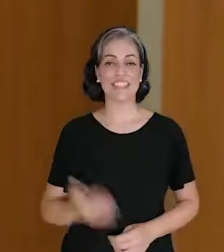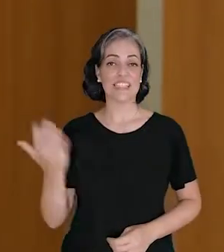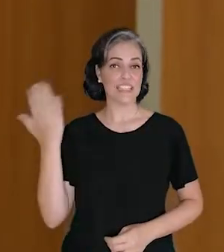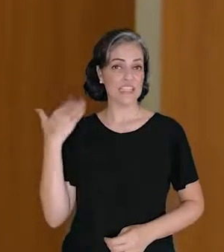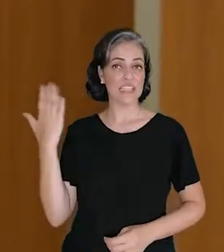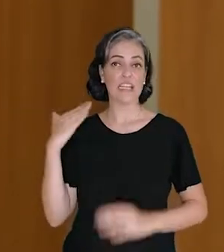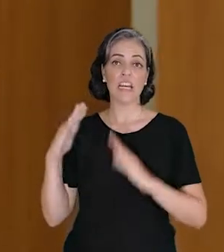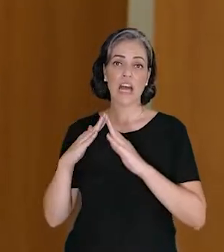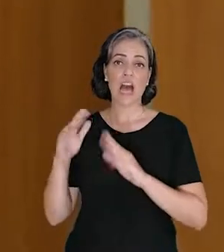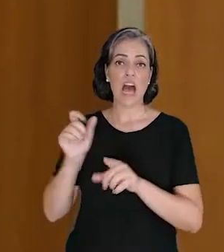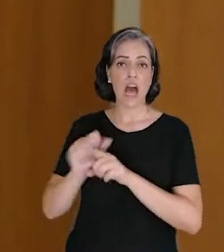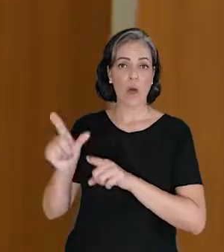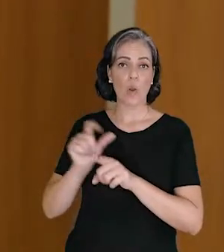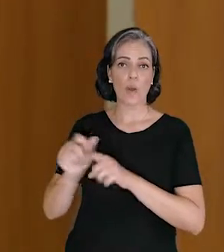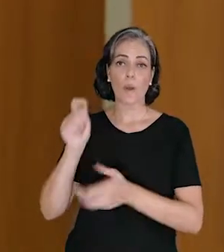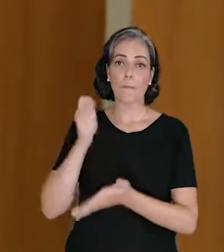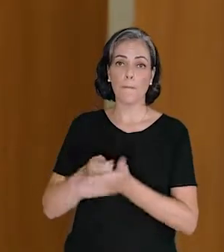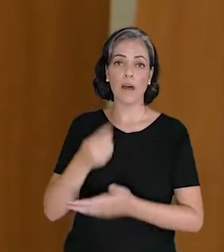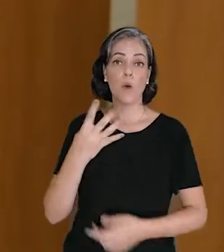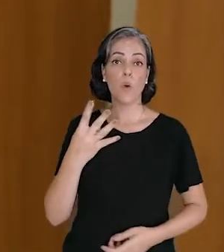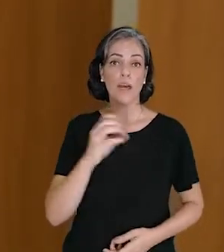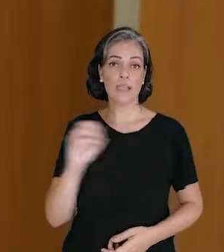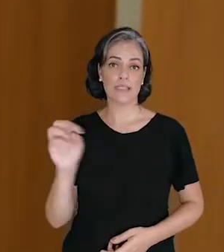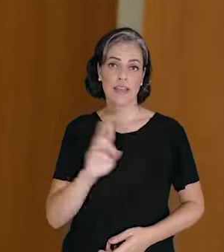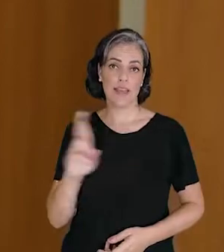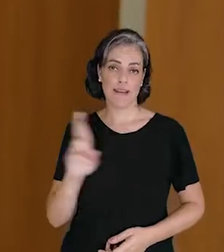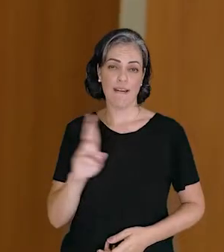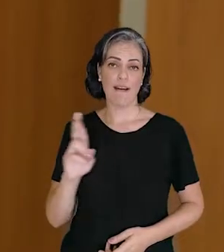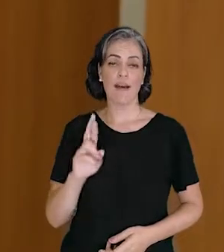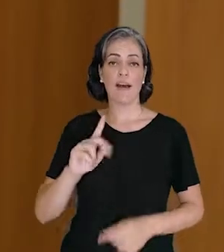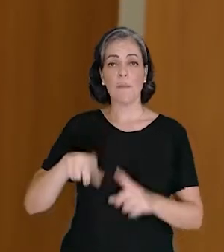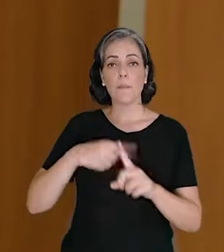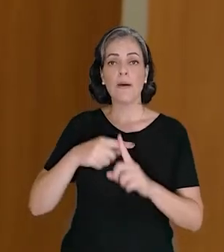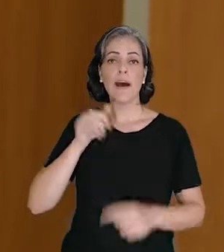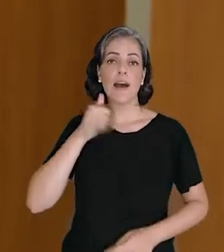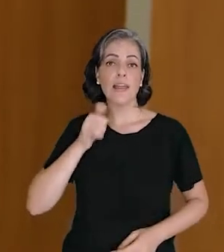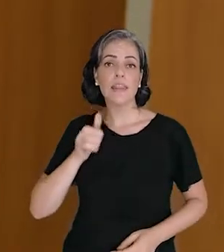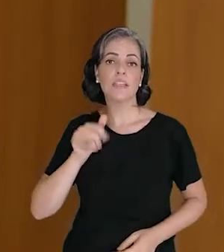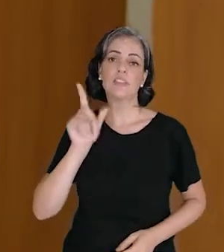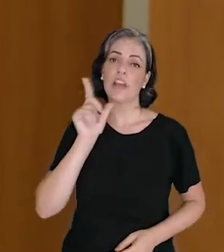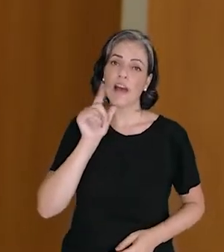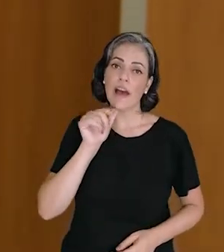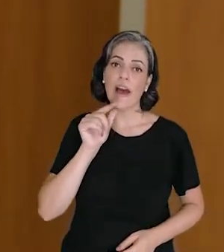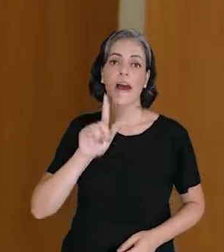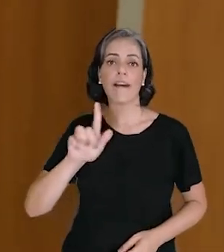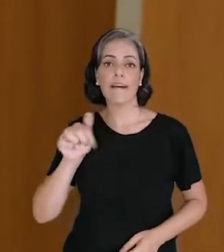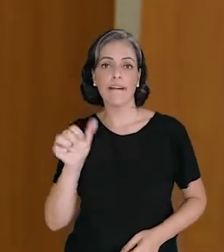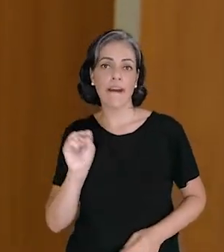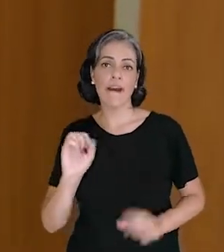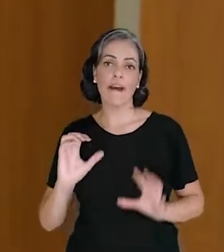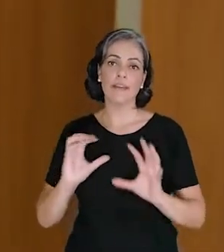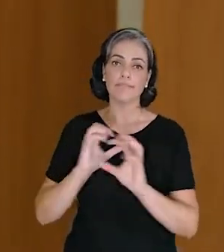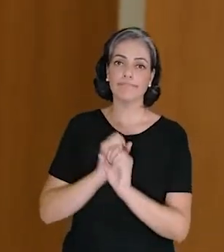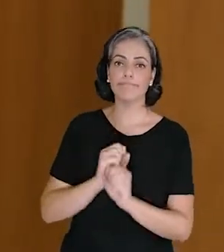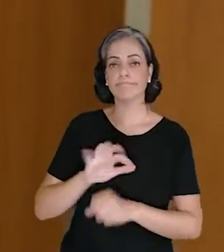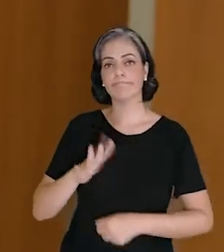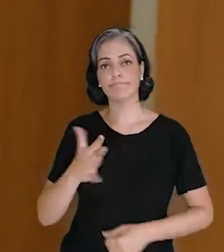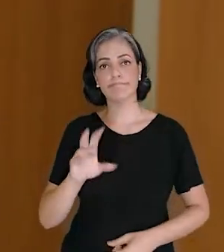Morava de aluguel, eu pagava 400 reais, aí a energia, a água, gás, aí